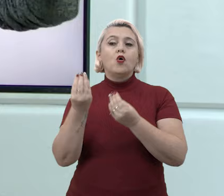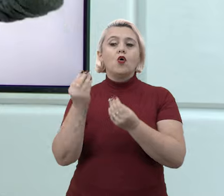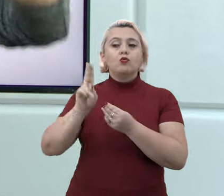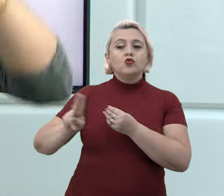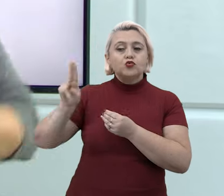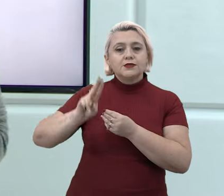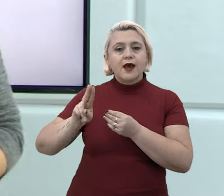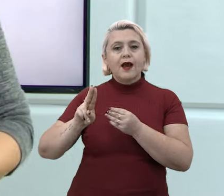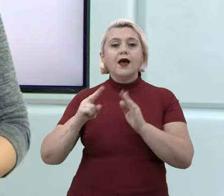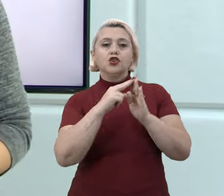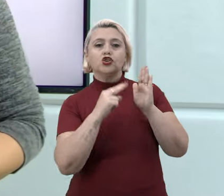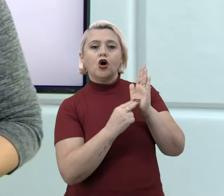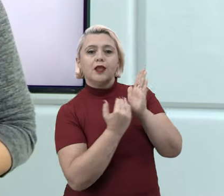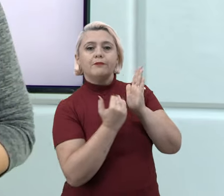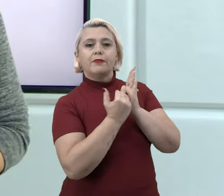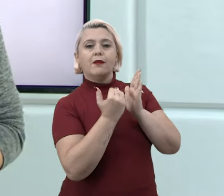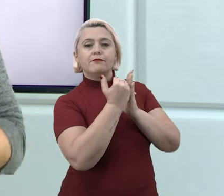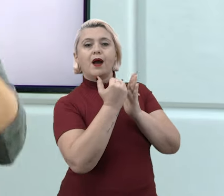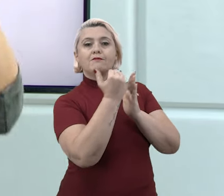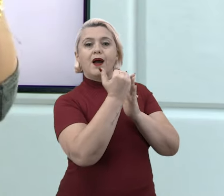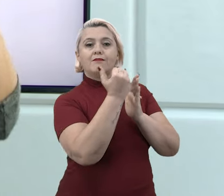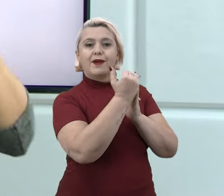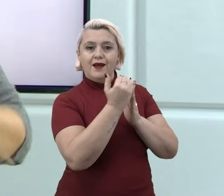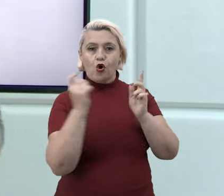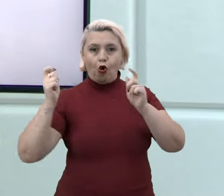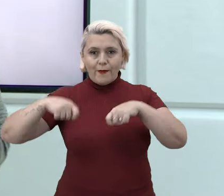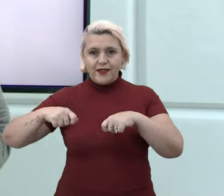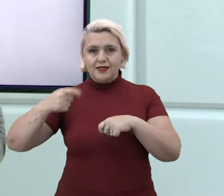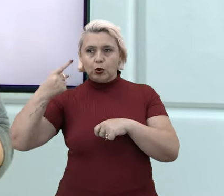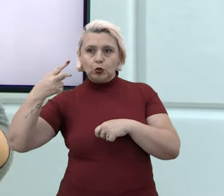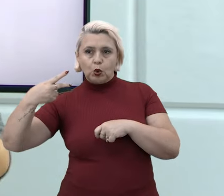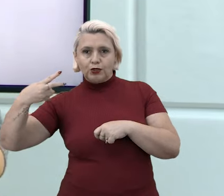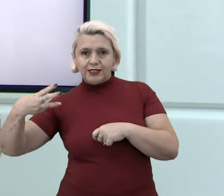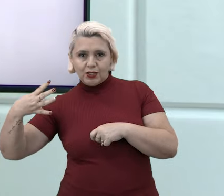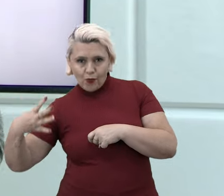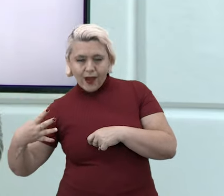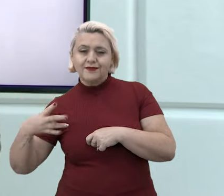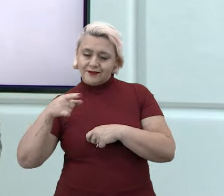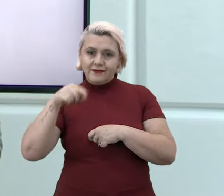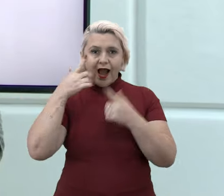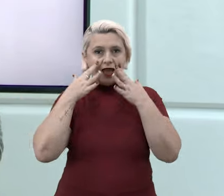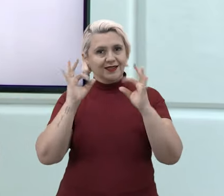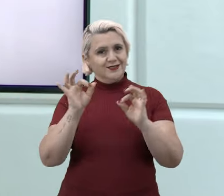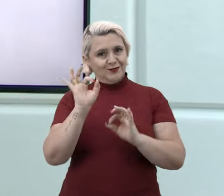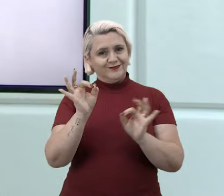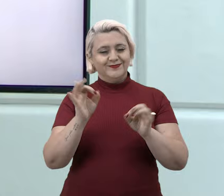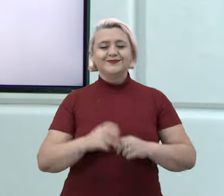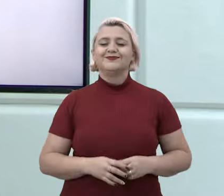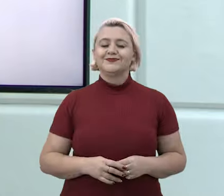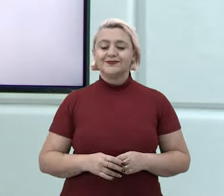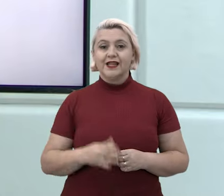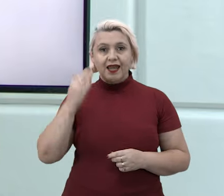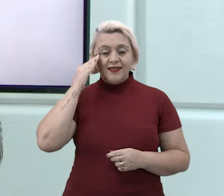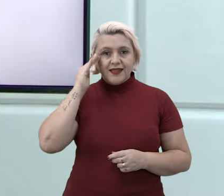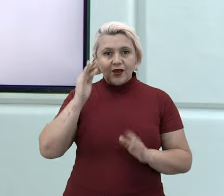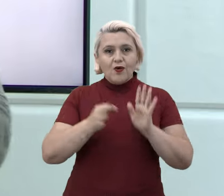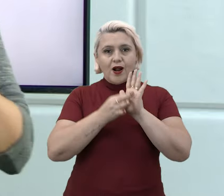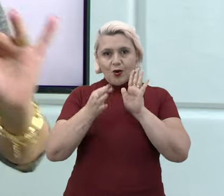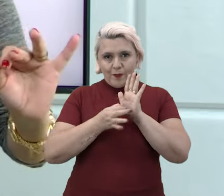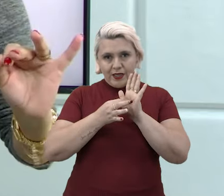você usa, você ganha notinha em tal competência, faz bem para tal competência, porque sua nota melhora. Então, fica atento nisso, tá?